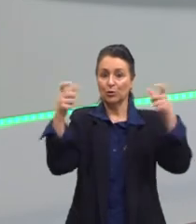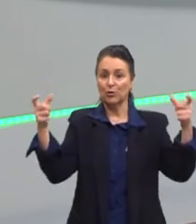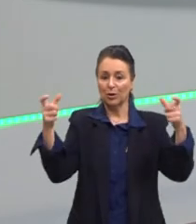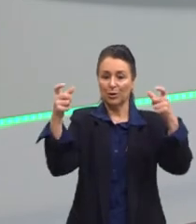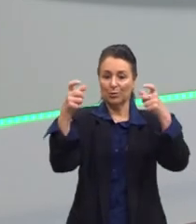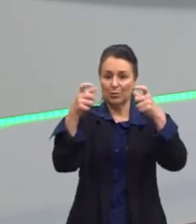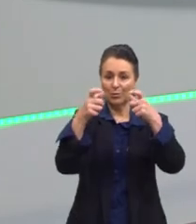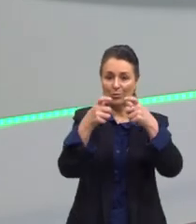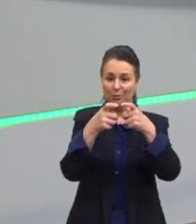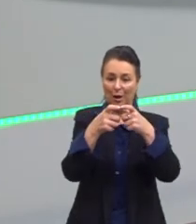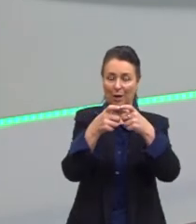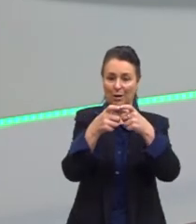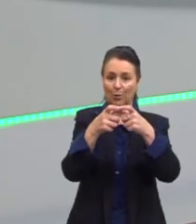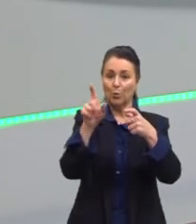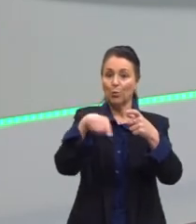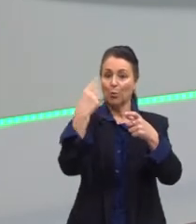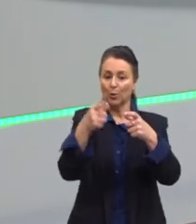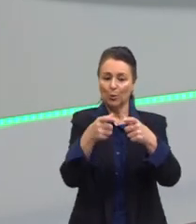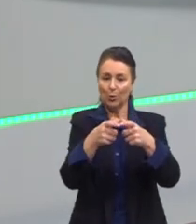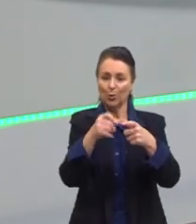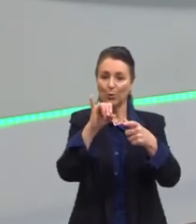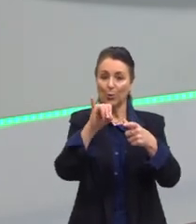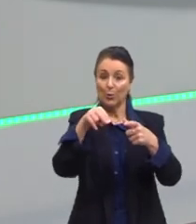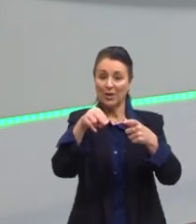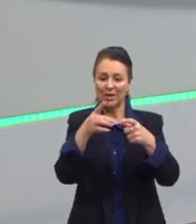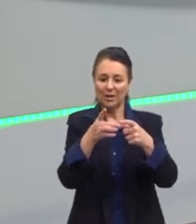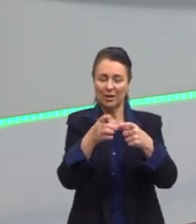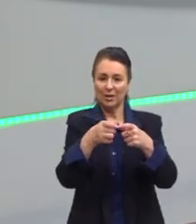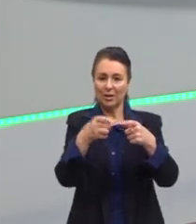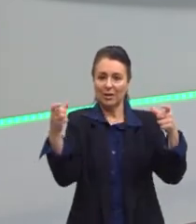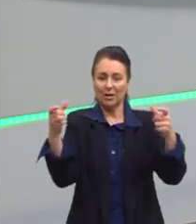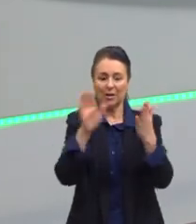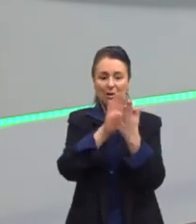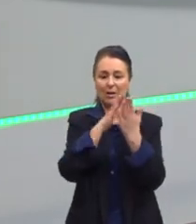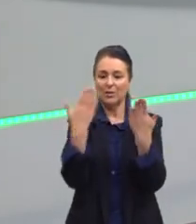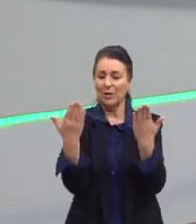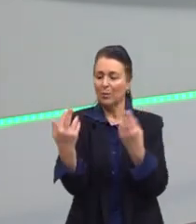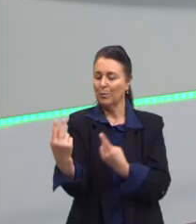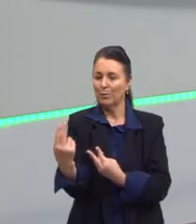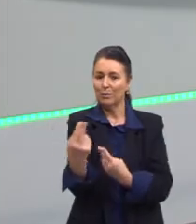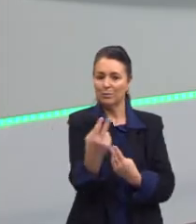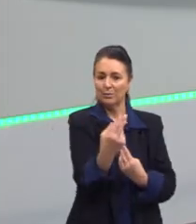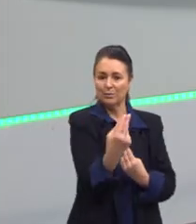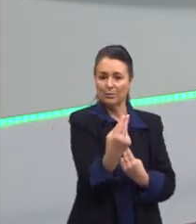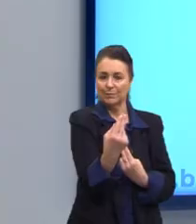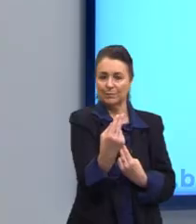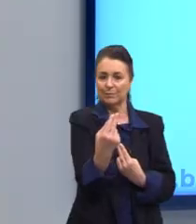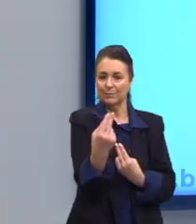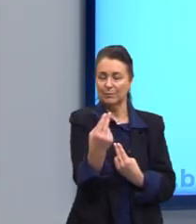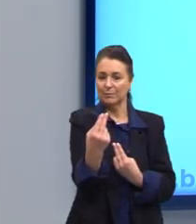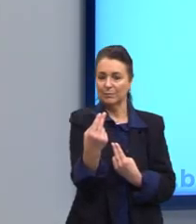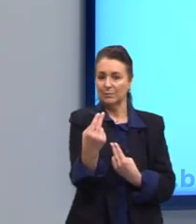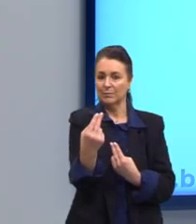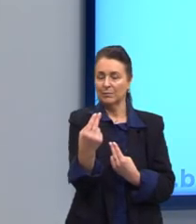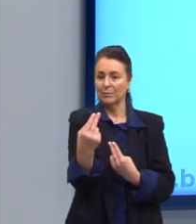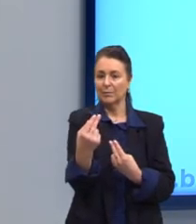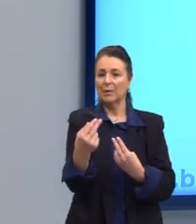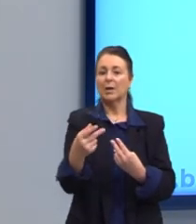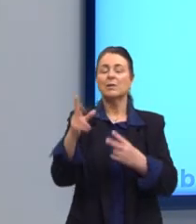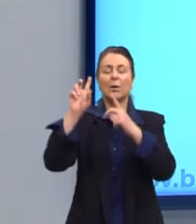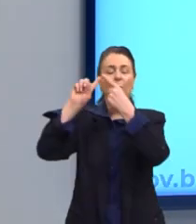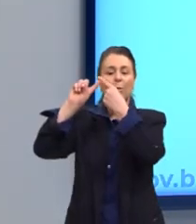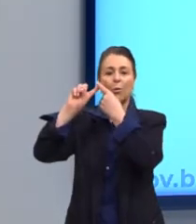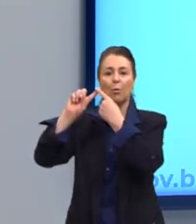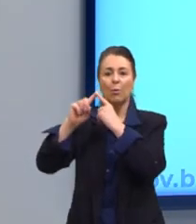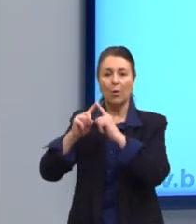indutivo do particular para o geral e a analogia por semelhança. Galera, alguns aspectos da lógica,